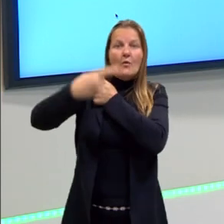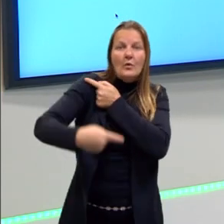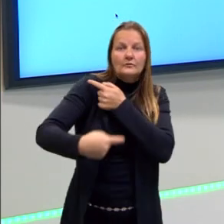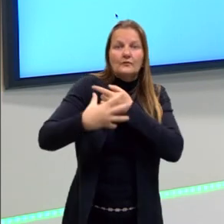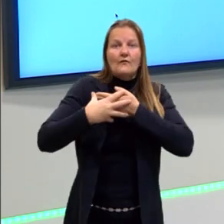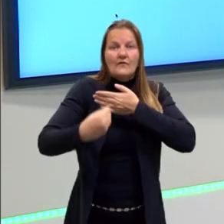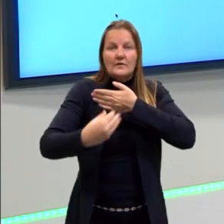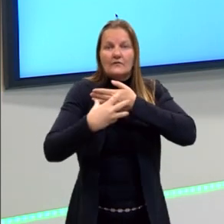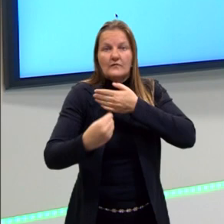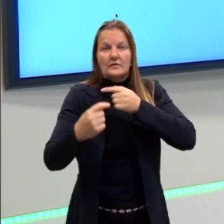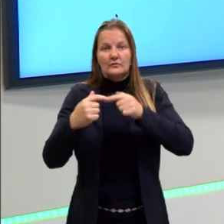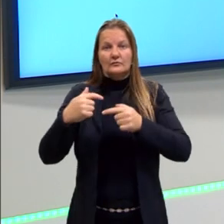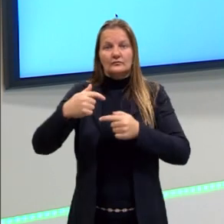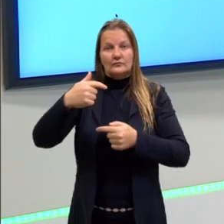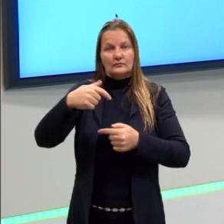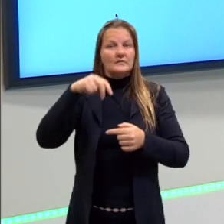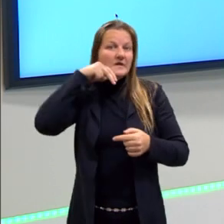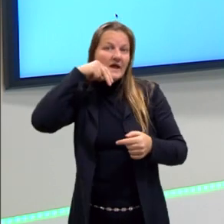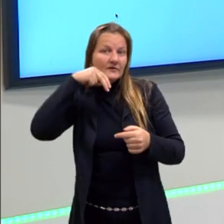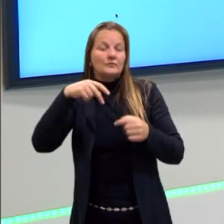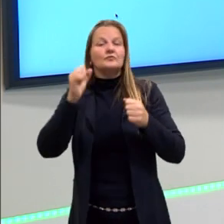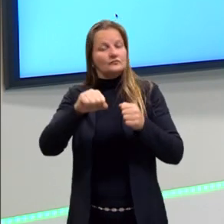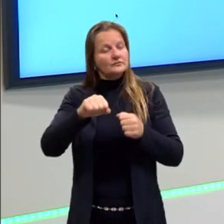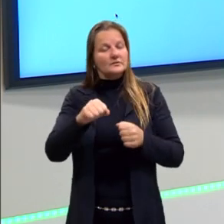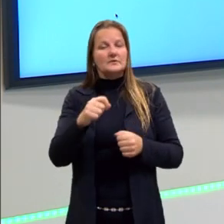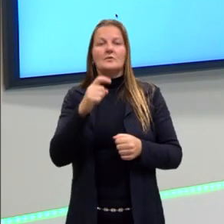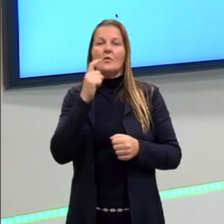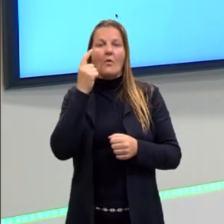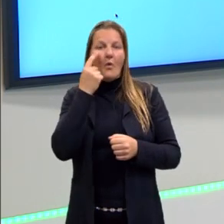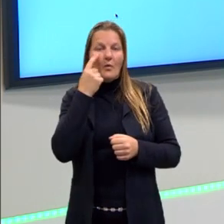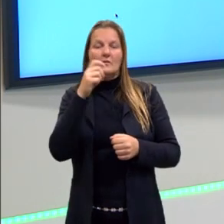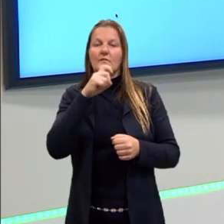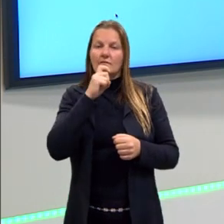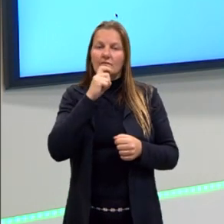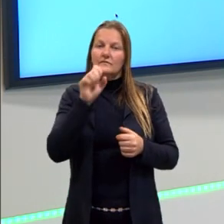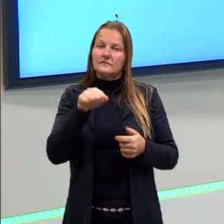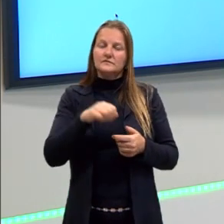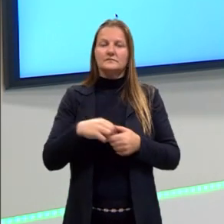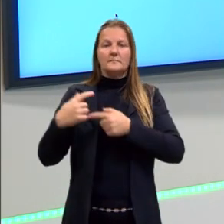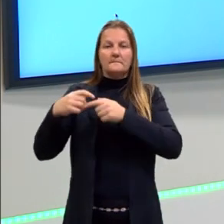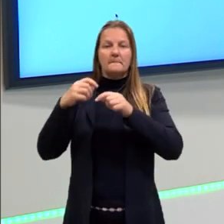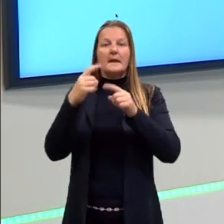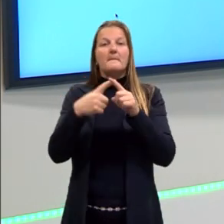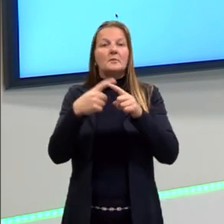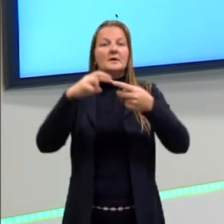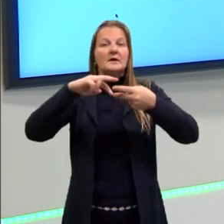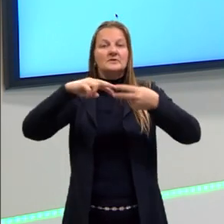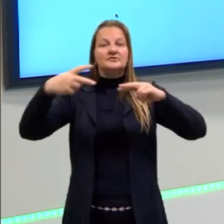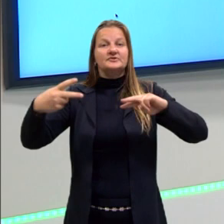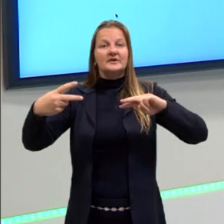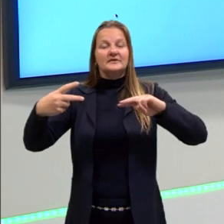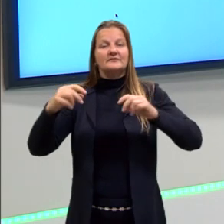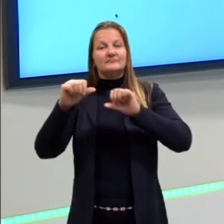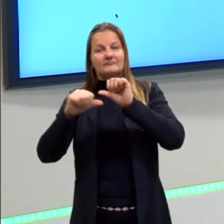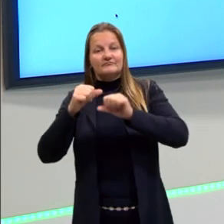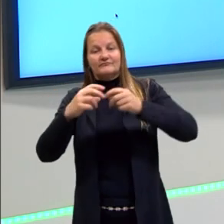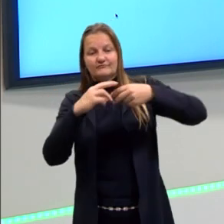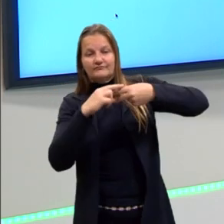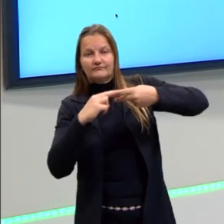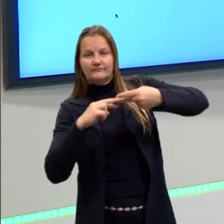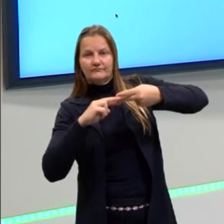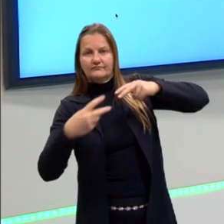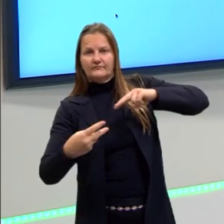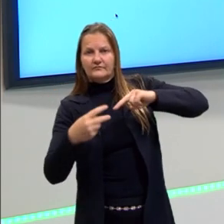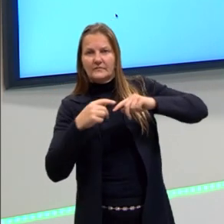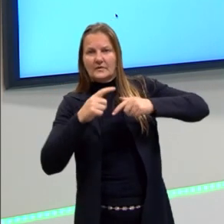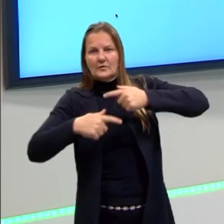informação de olho verde, por exemplo, mas passaram o gene de olho castanho para o filho. Isso